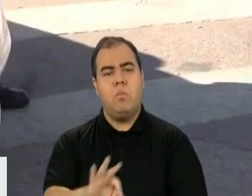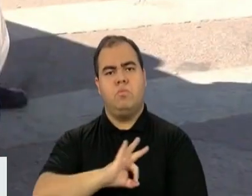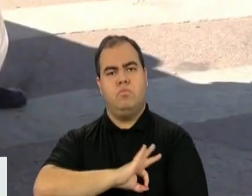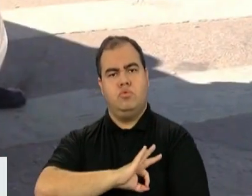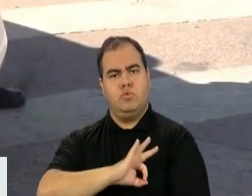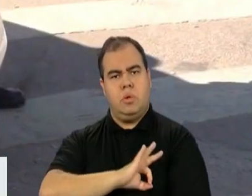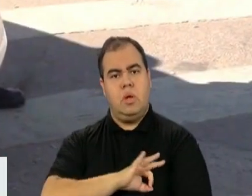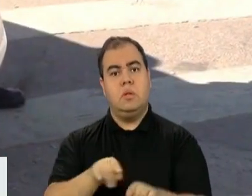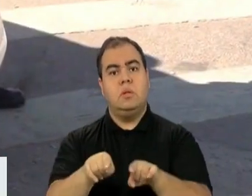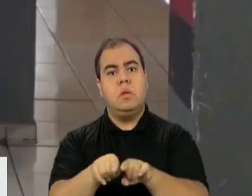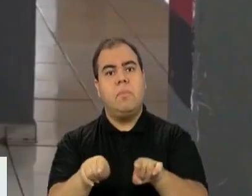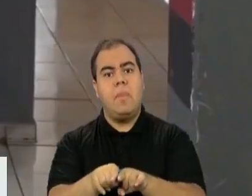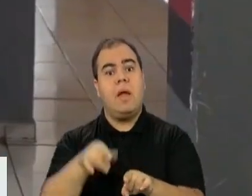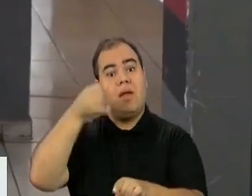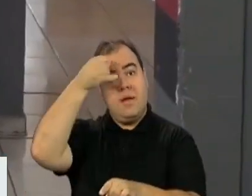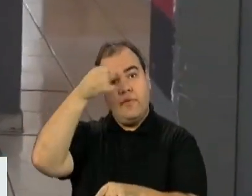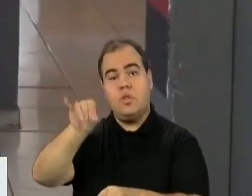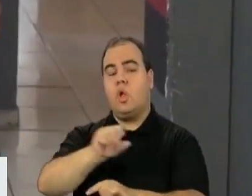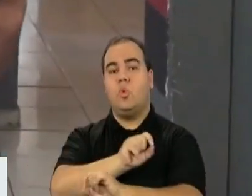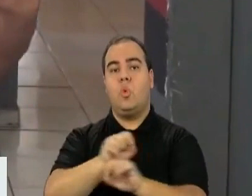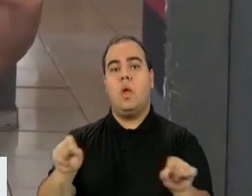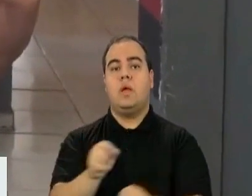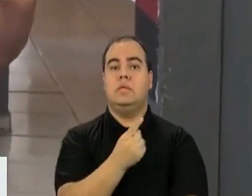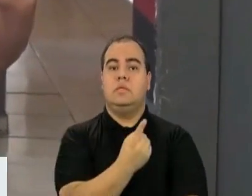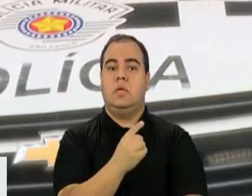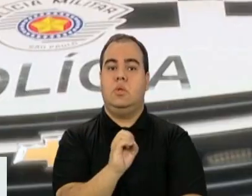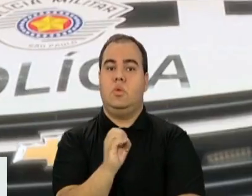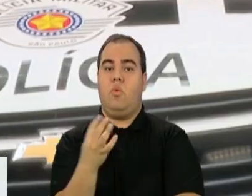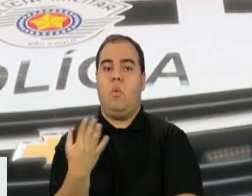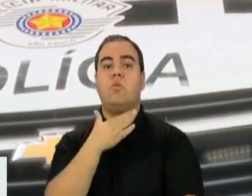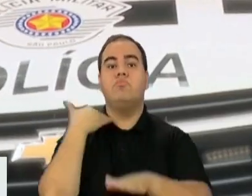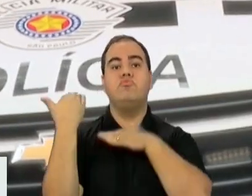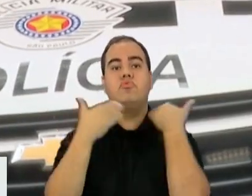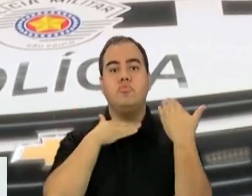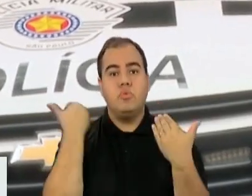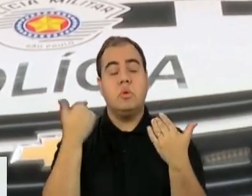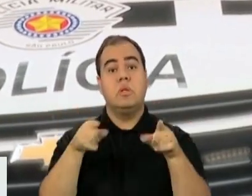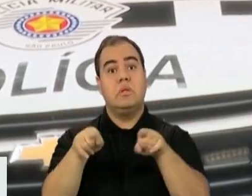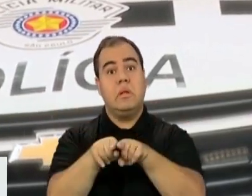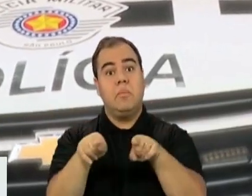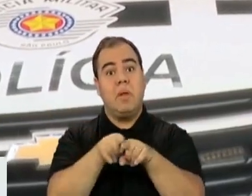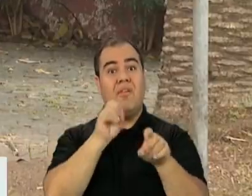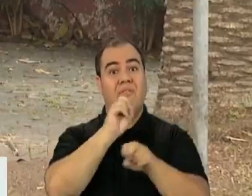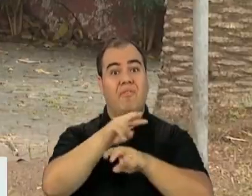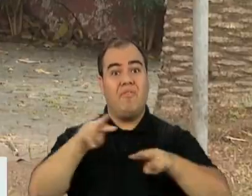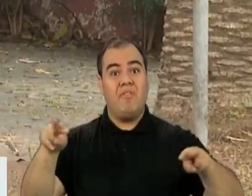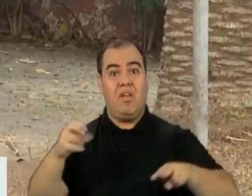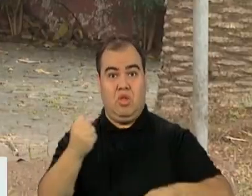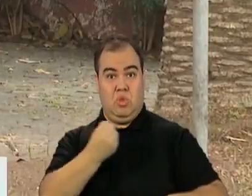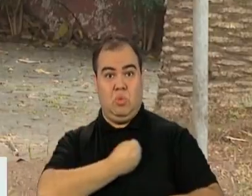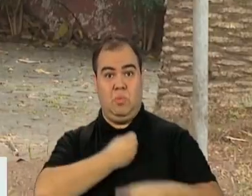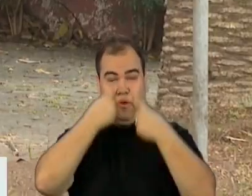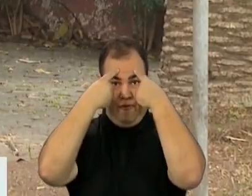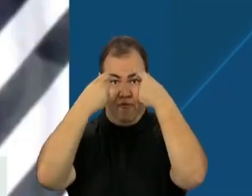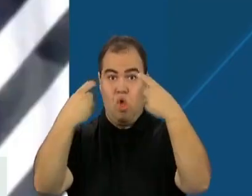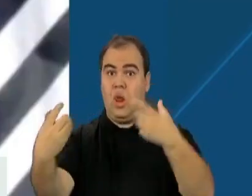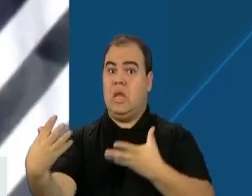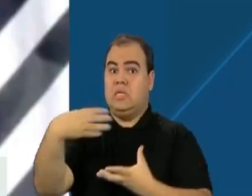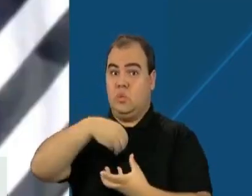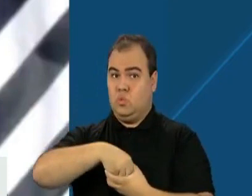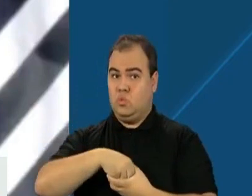O que teria evitado 104 mortes A medida também aumenta os registros de violência doméstica